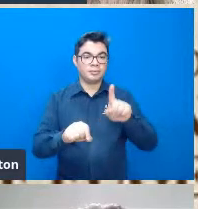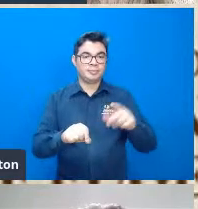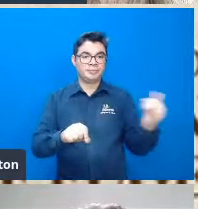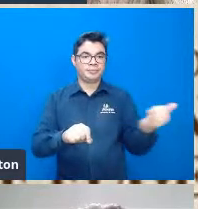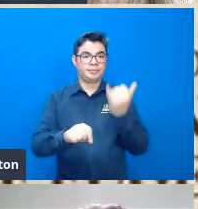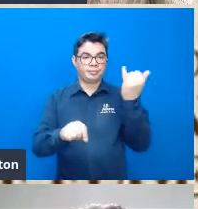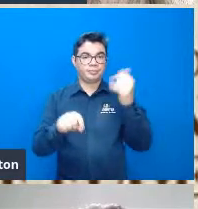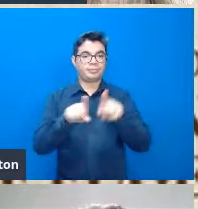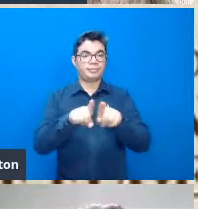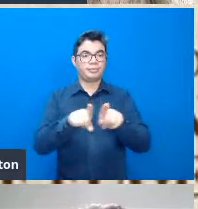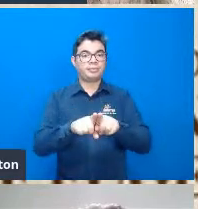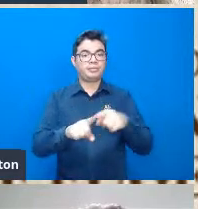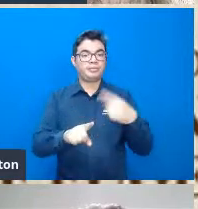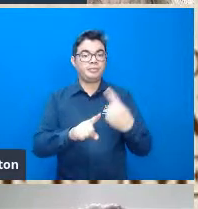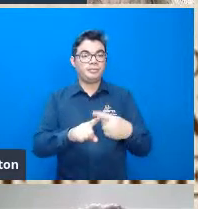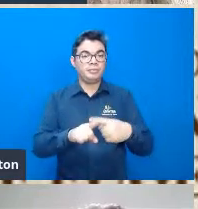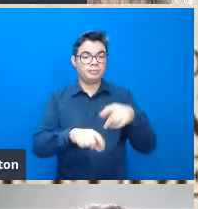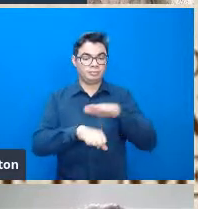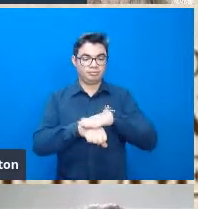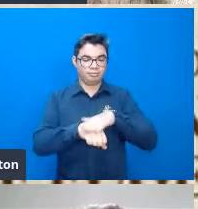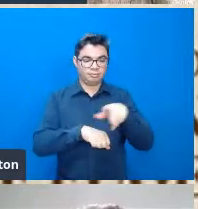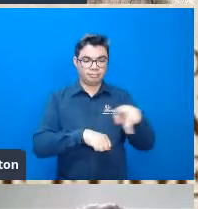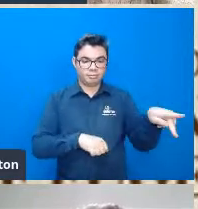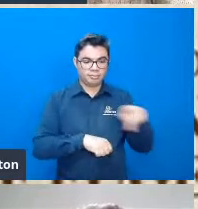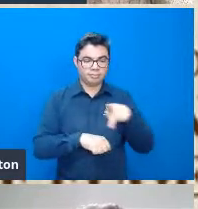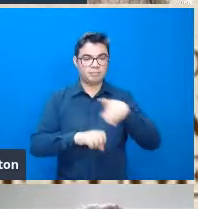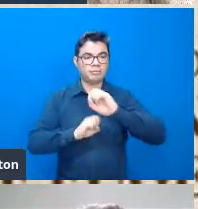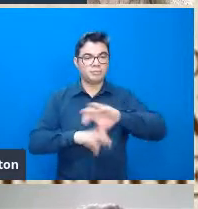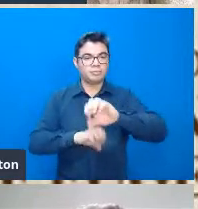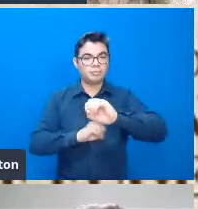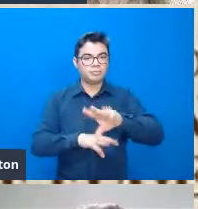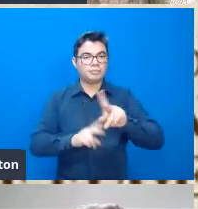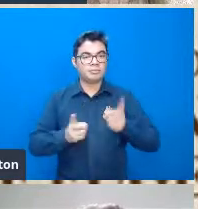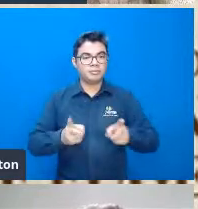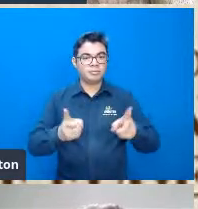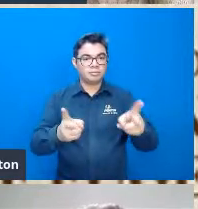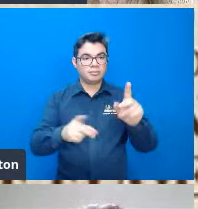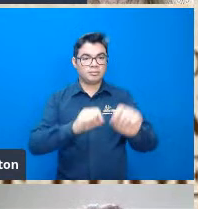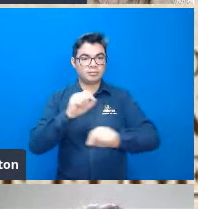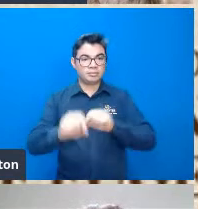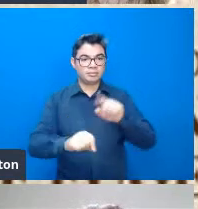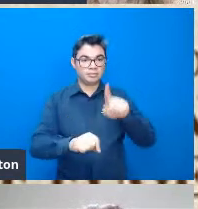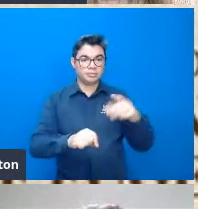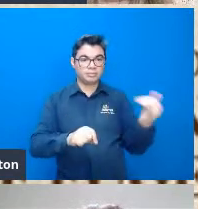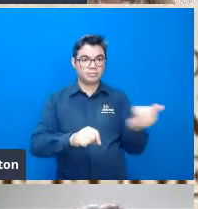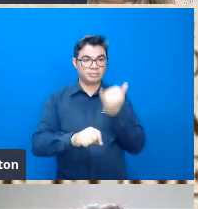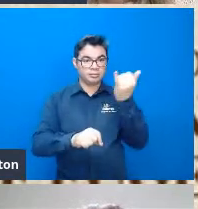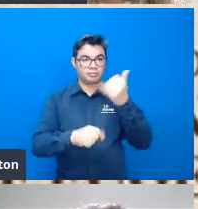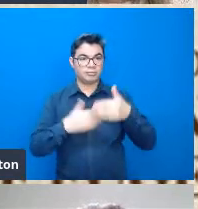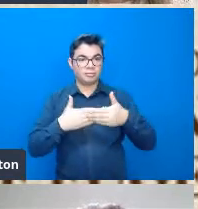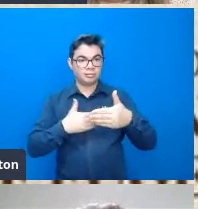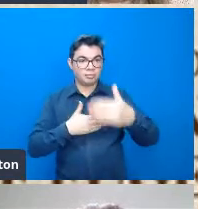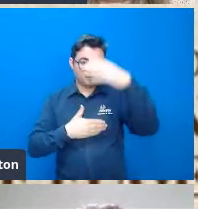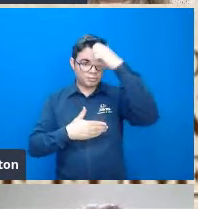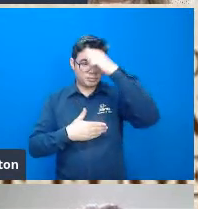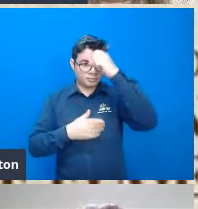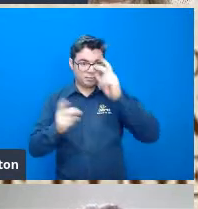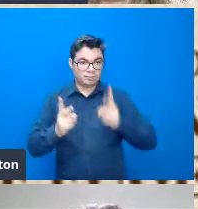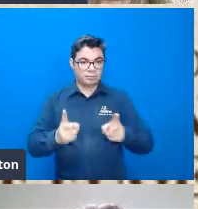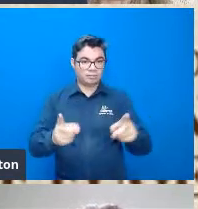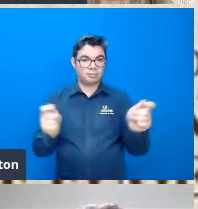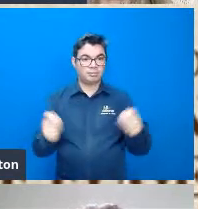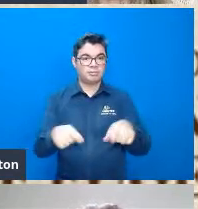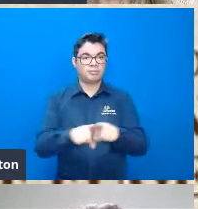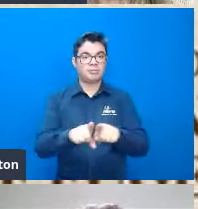enquanto professores educadores a constante é importante que a gente esteja em constante aprendizagem né eu acho que